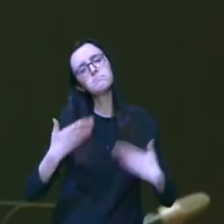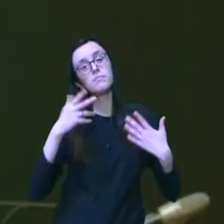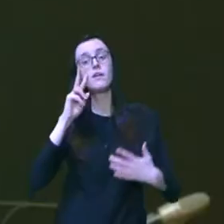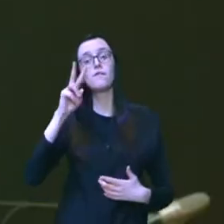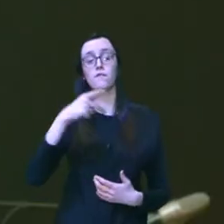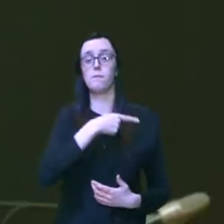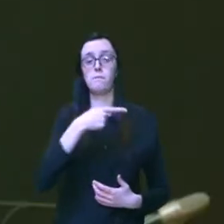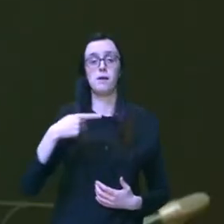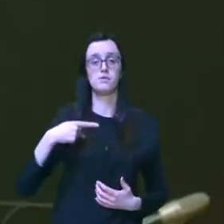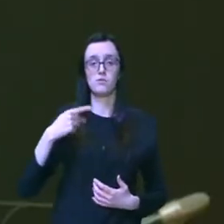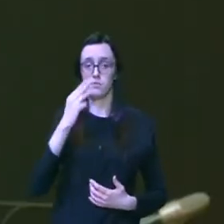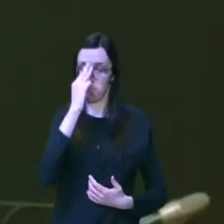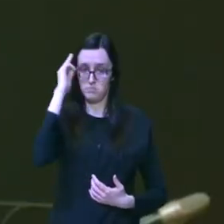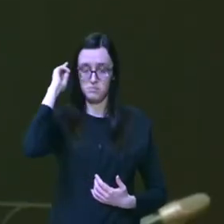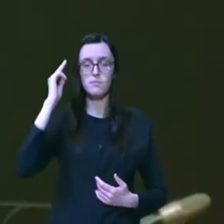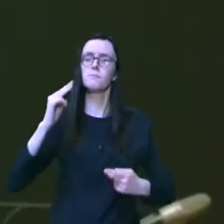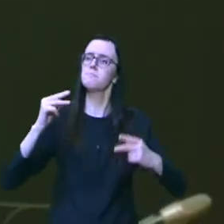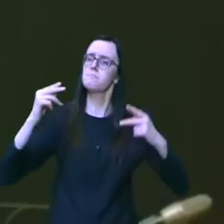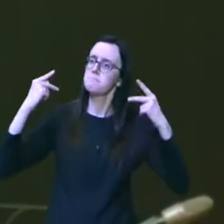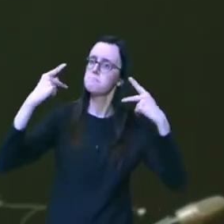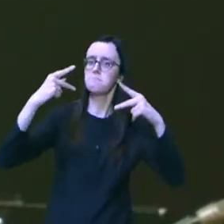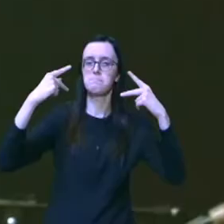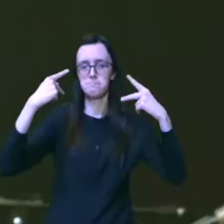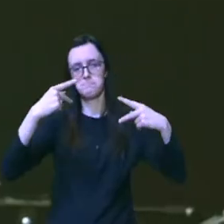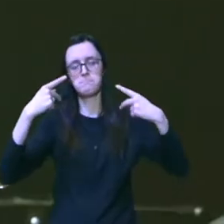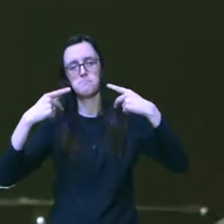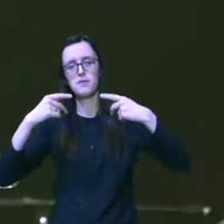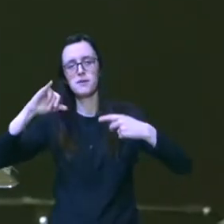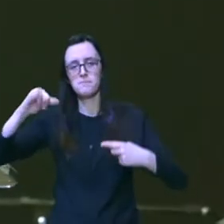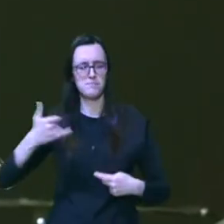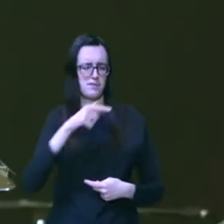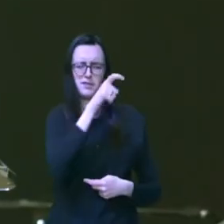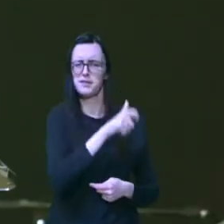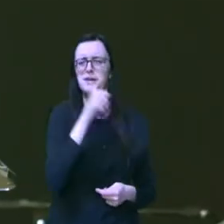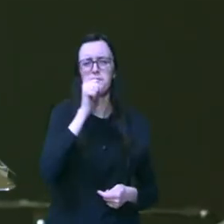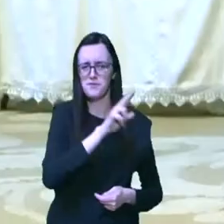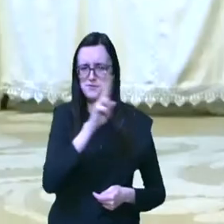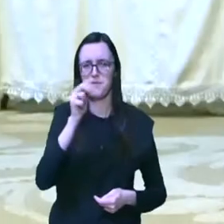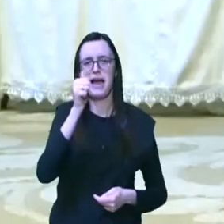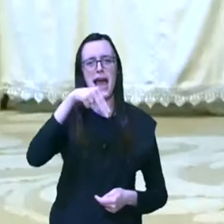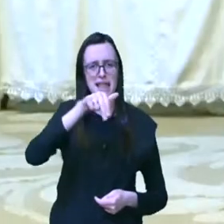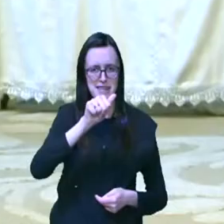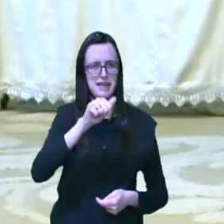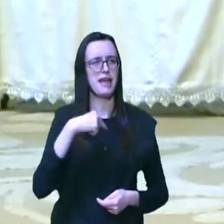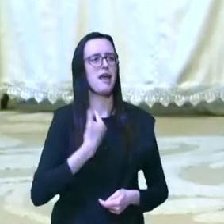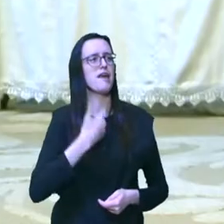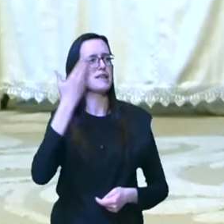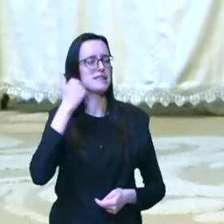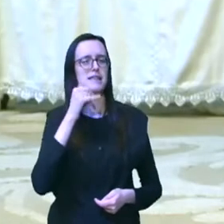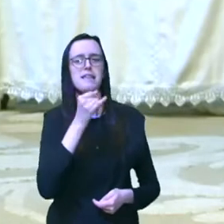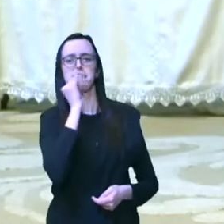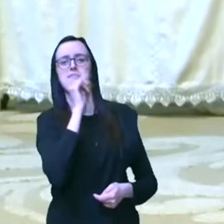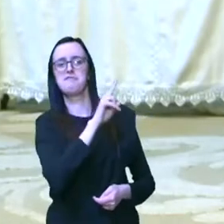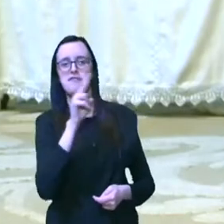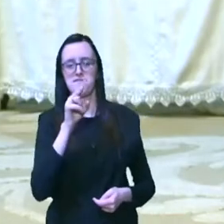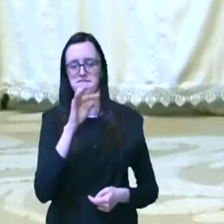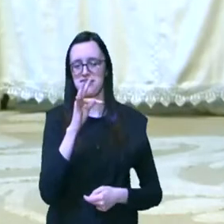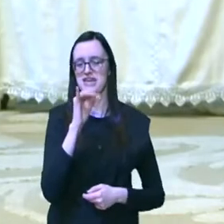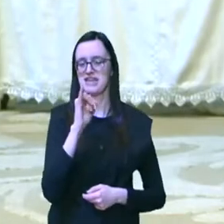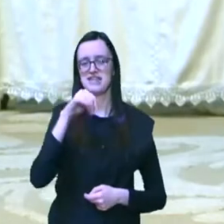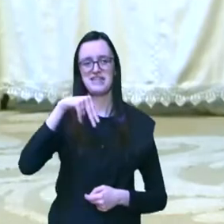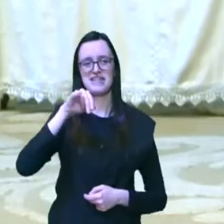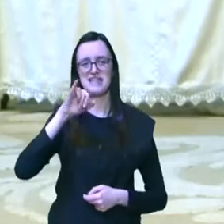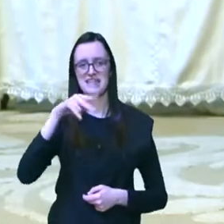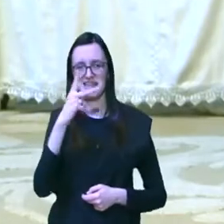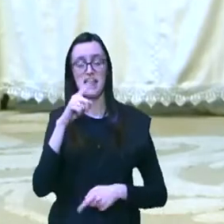Marcílio junto com a Tininha descobri que ela se chama Ana Cristina até então eu sabia que era Tininha depois de alguns